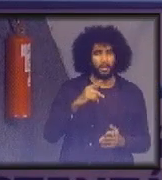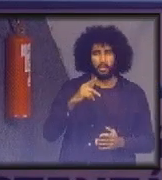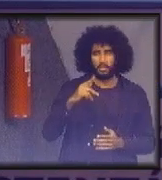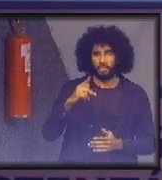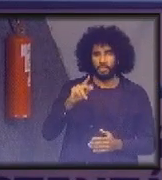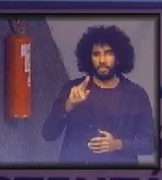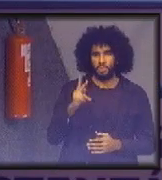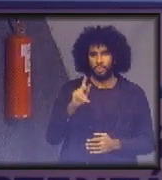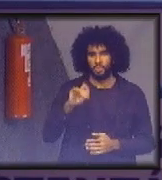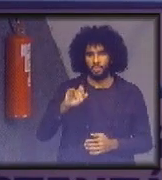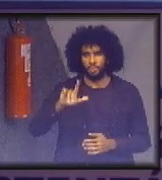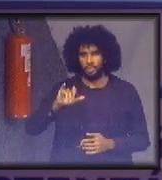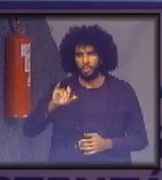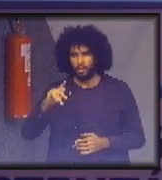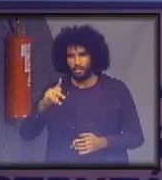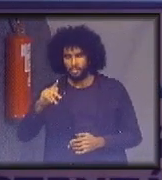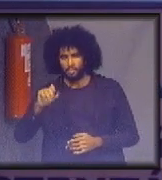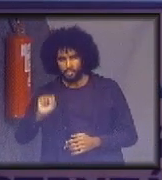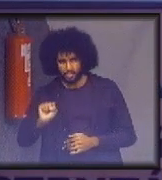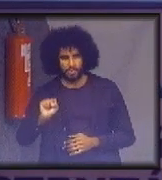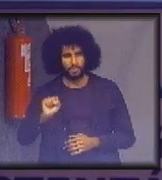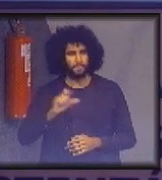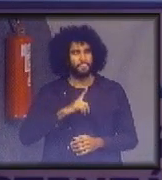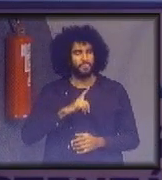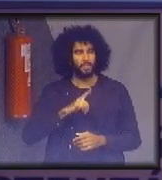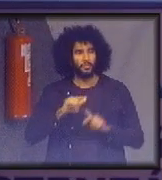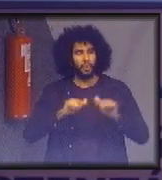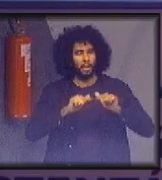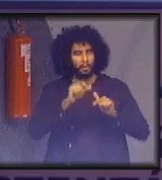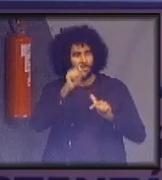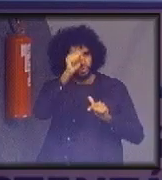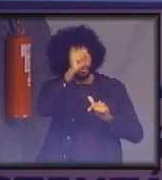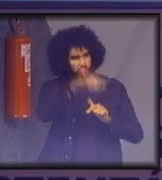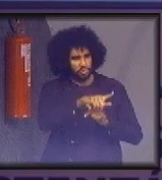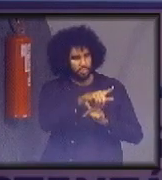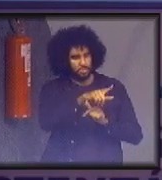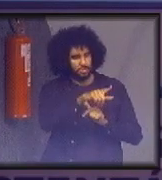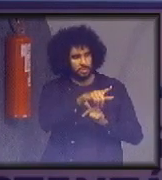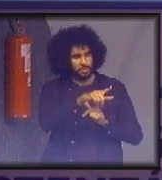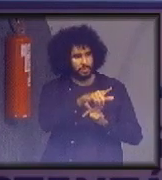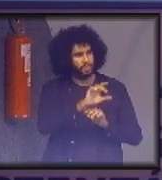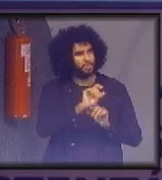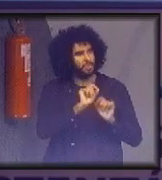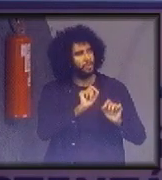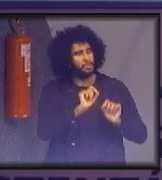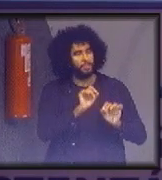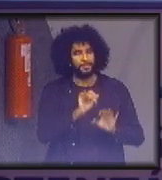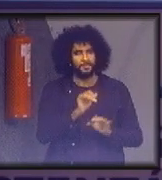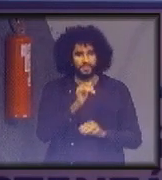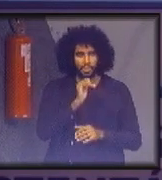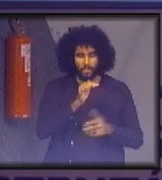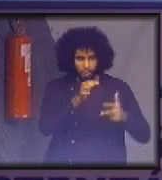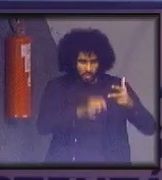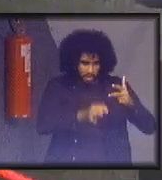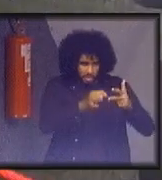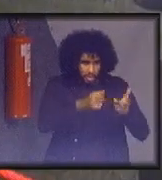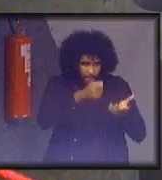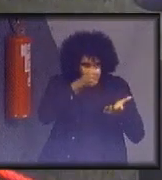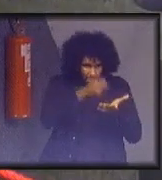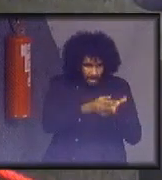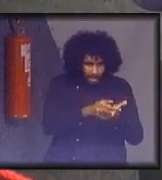são serviços de iluminação e consultoria personalizada. Isto é, ao invés do Poder Judiciário comprar